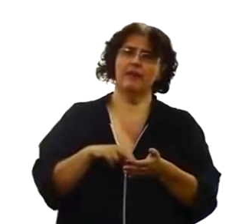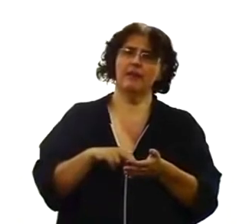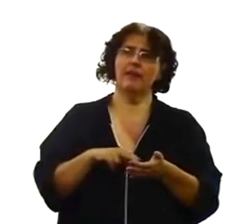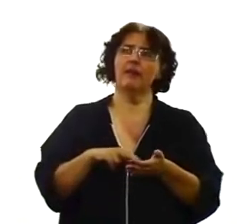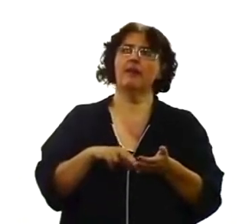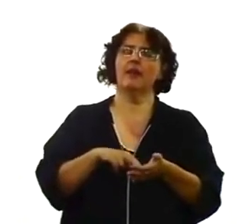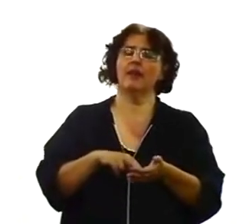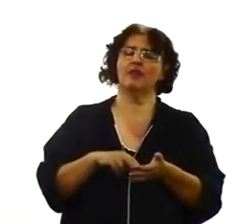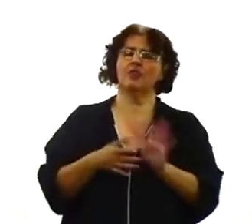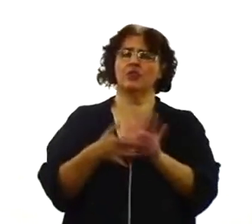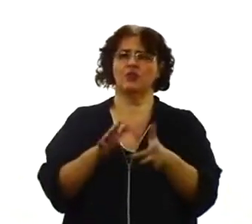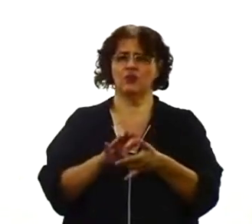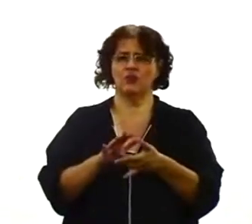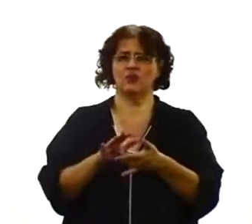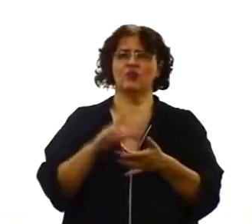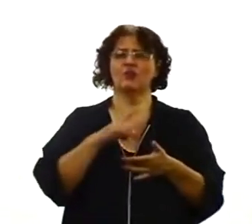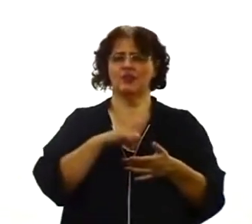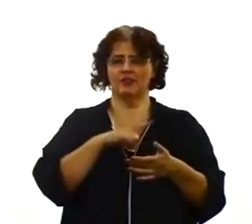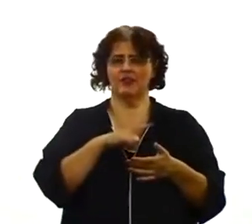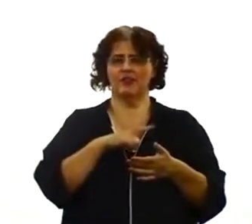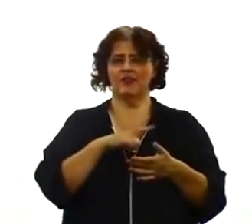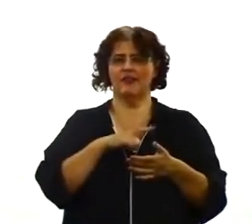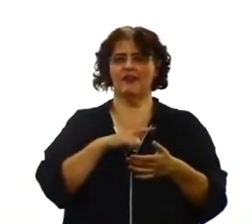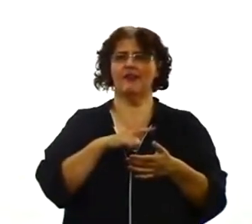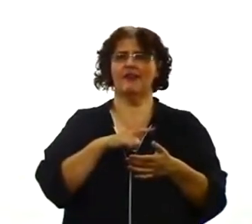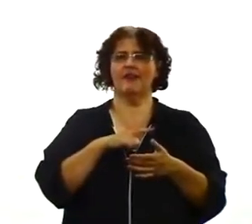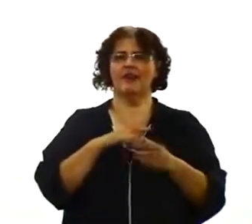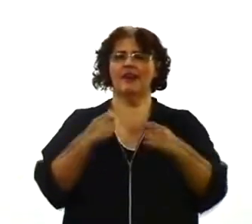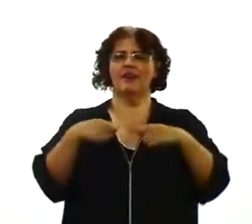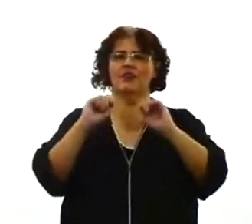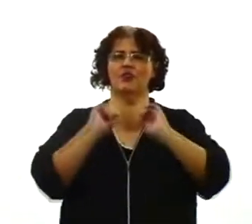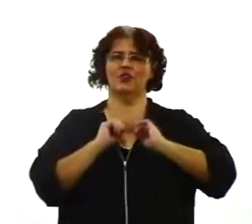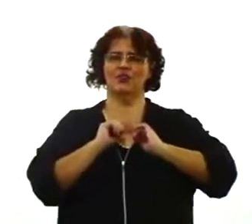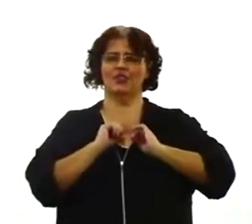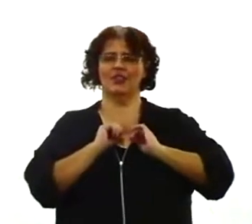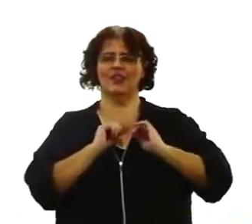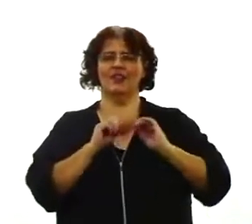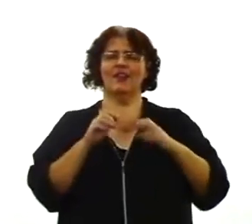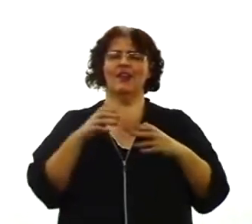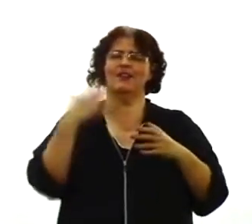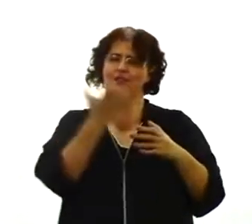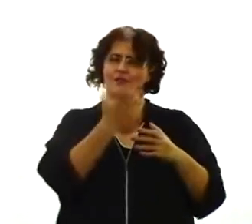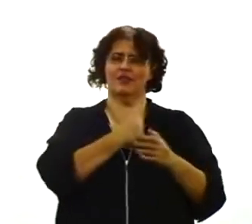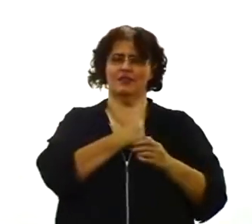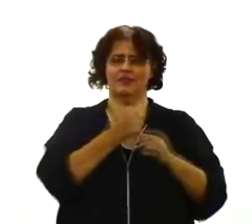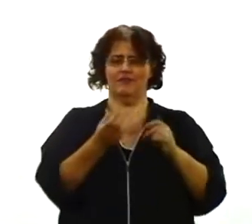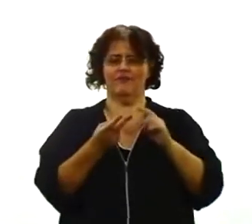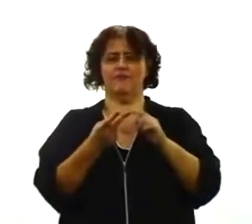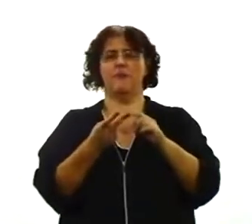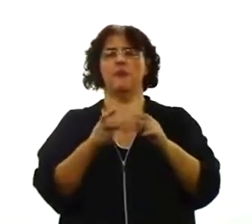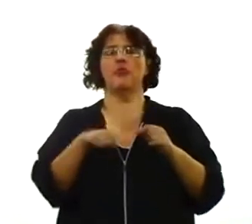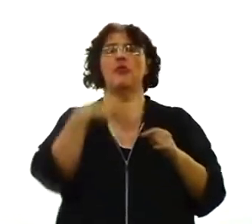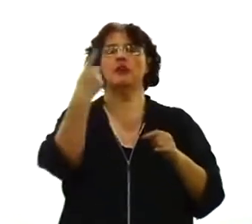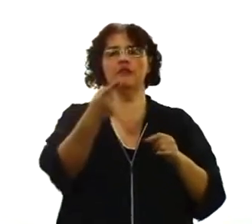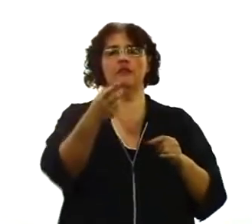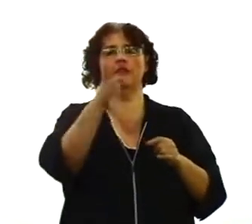21 ao 23, a ideia teológica é da dupla solidariedade. Vamos entender o que é isso? Vamos entender